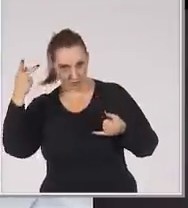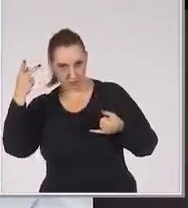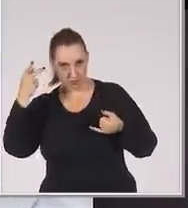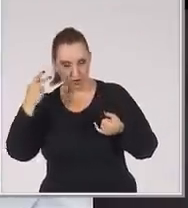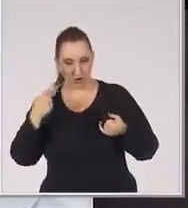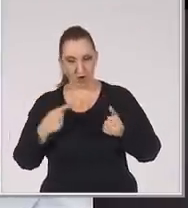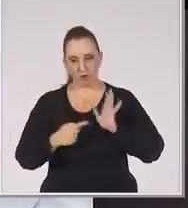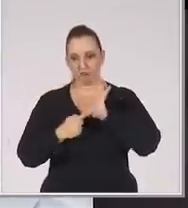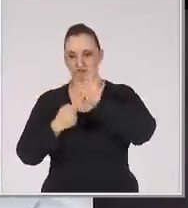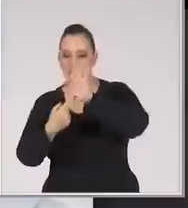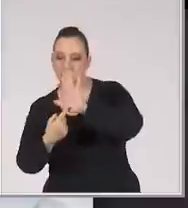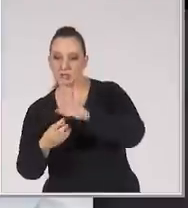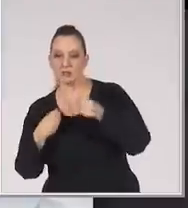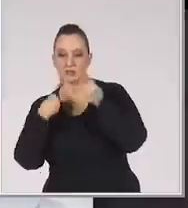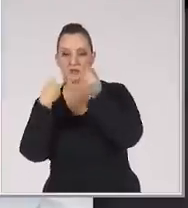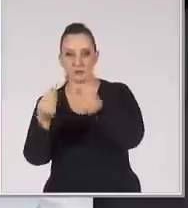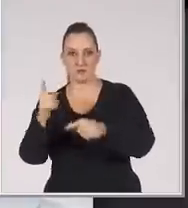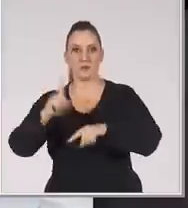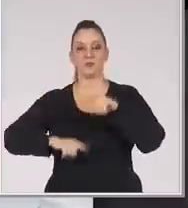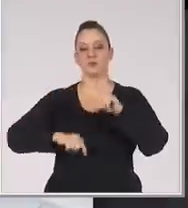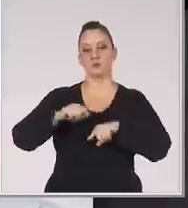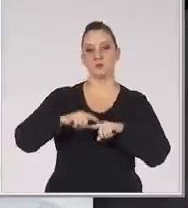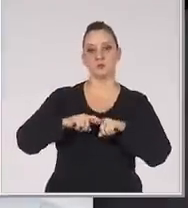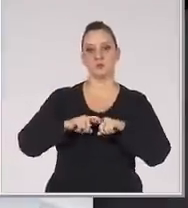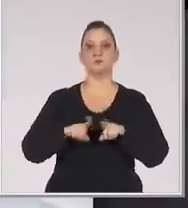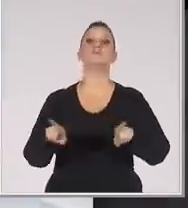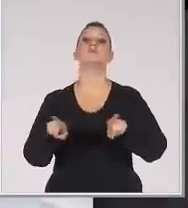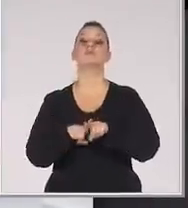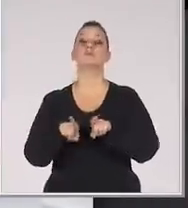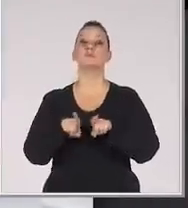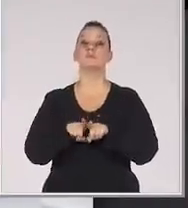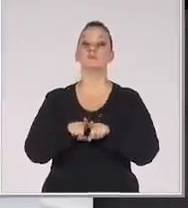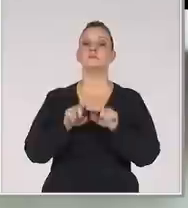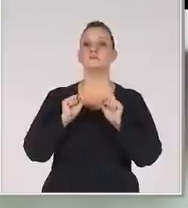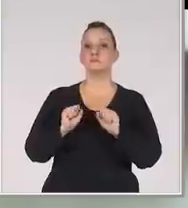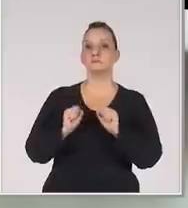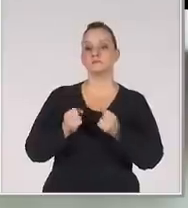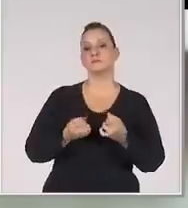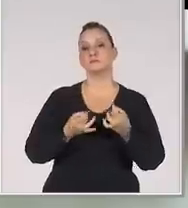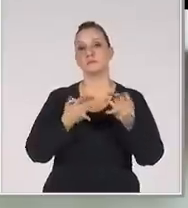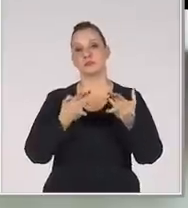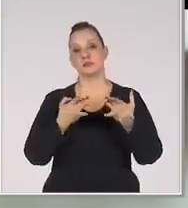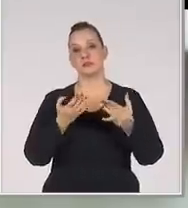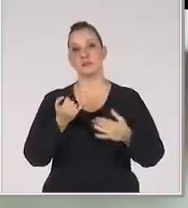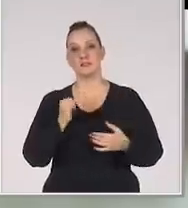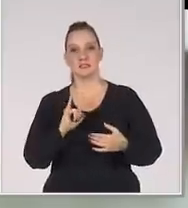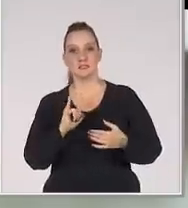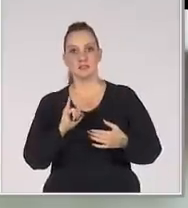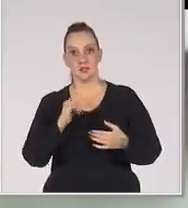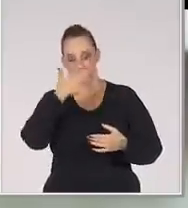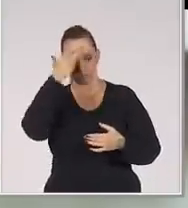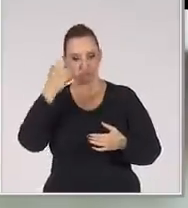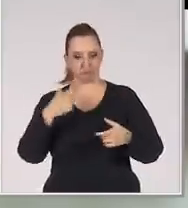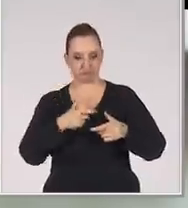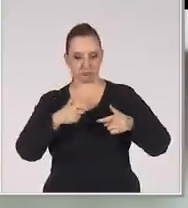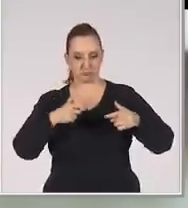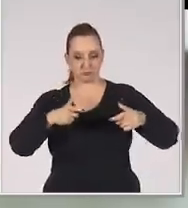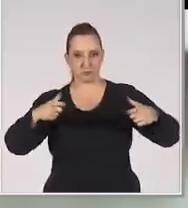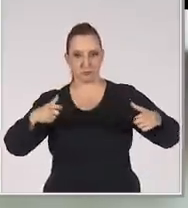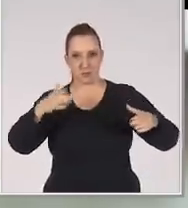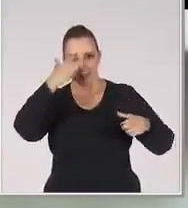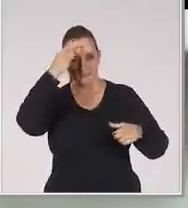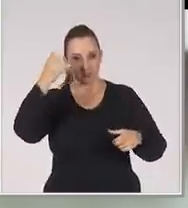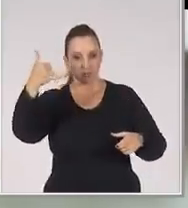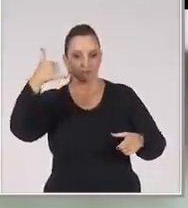clientes Oferecendo produtos e serviços E também pode ser aquela venda Se tiver uma demanda muito grande O